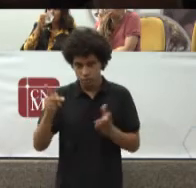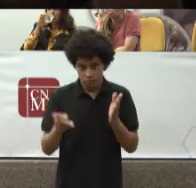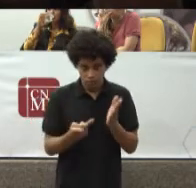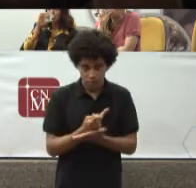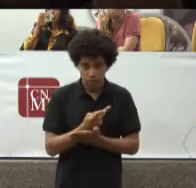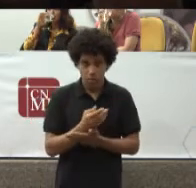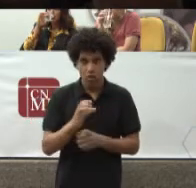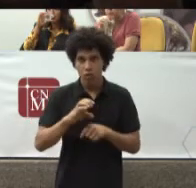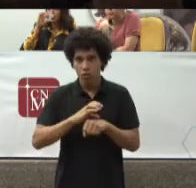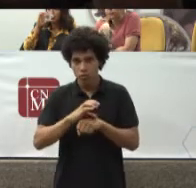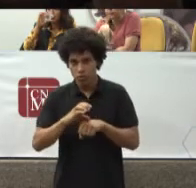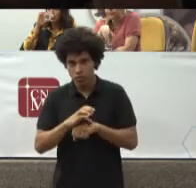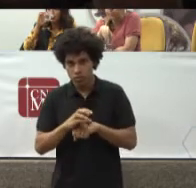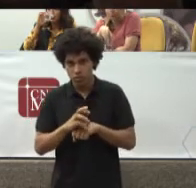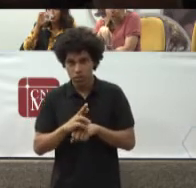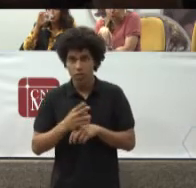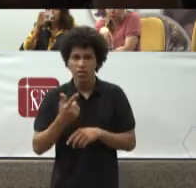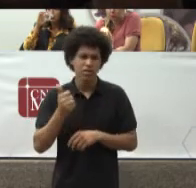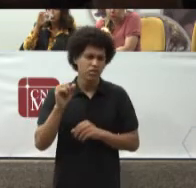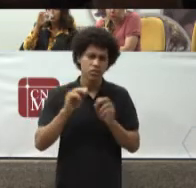Indissociável Do direito À vida